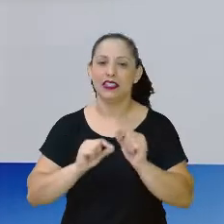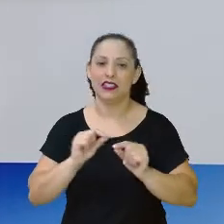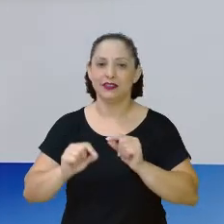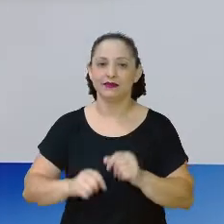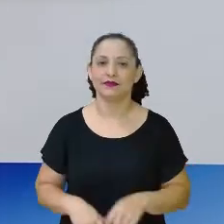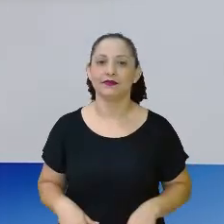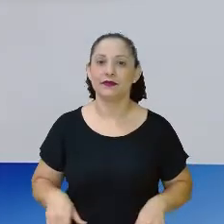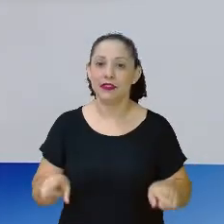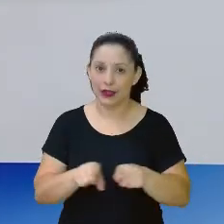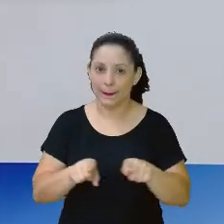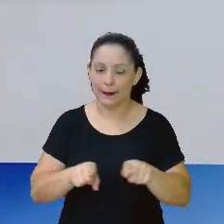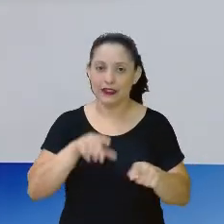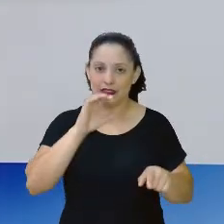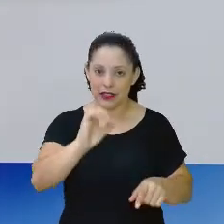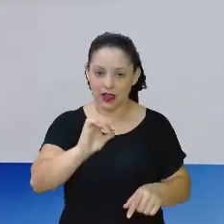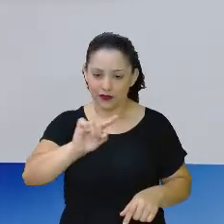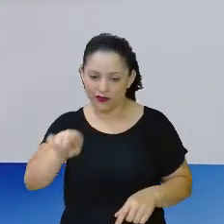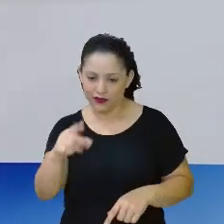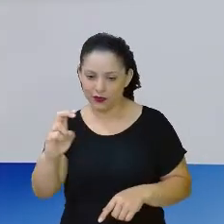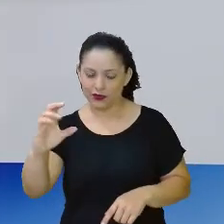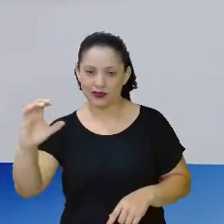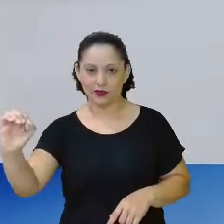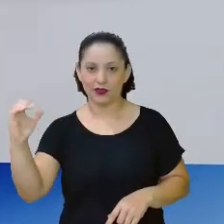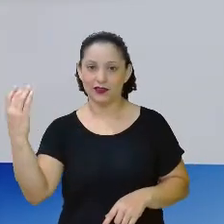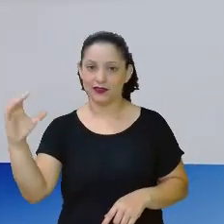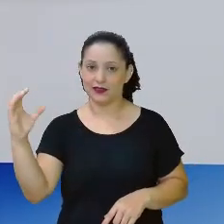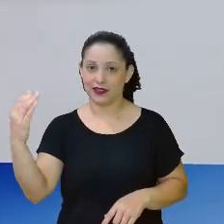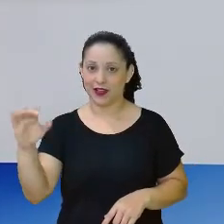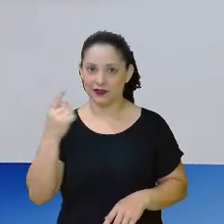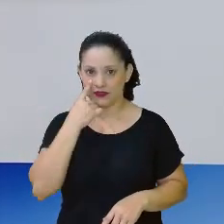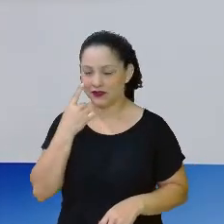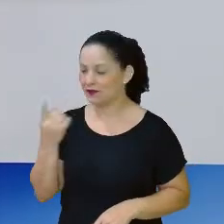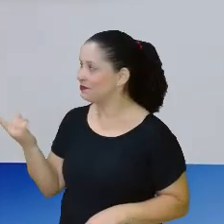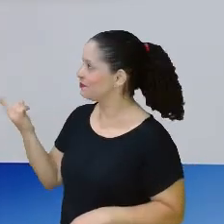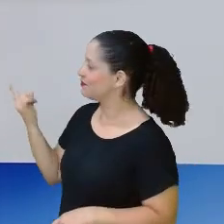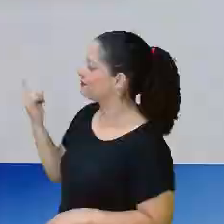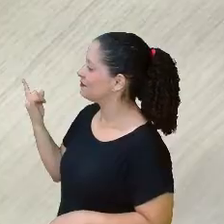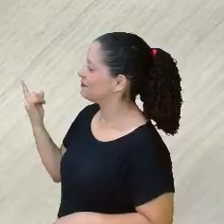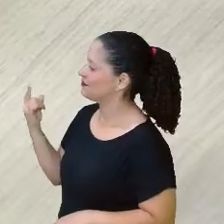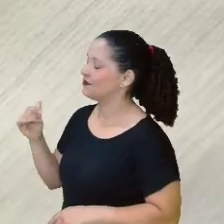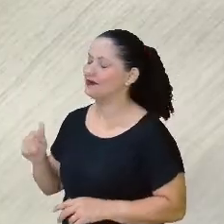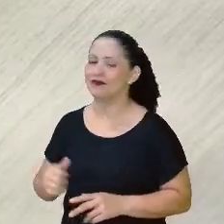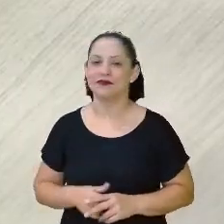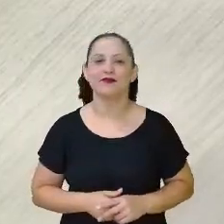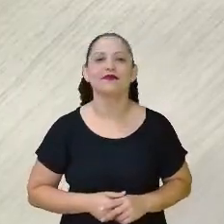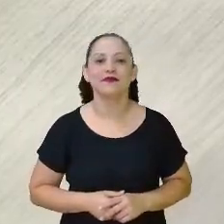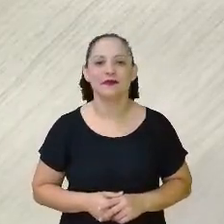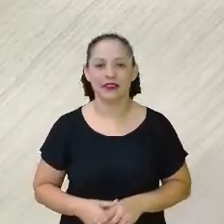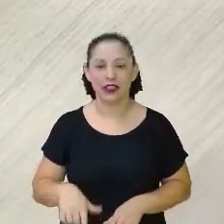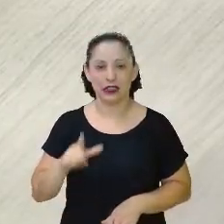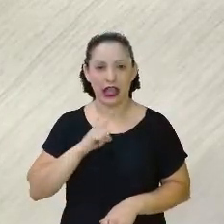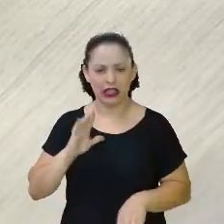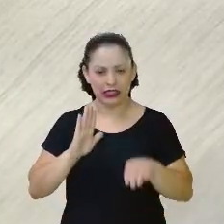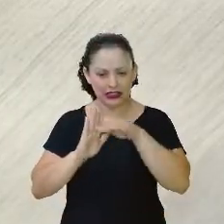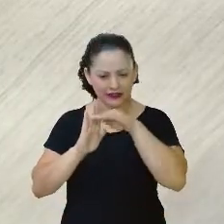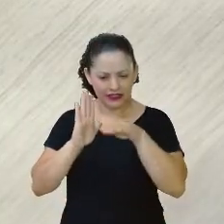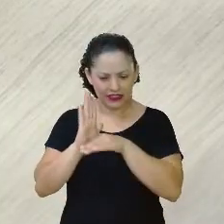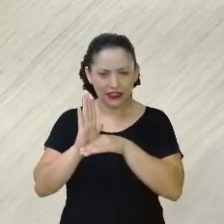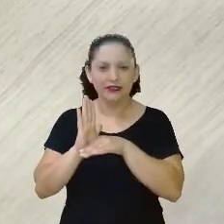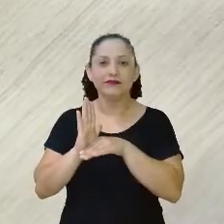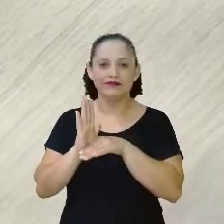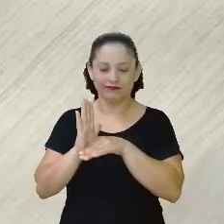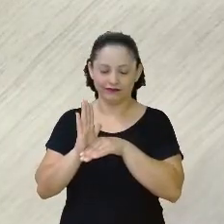cinquenta centavos. Mas, olha o meu cinquenta centavos aqui, minha gente, o inteiro não foi dividido em duas partes?